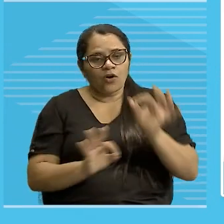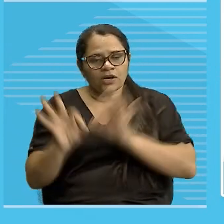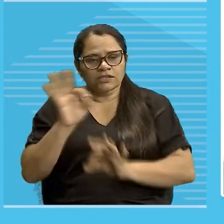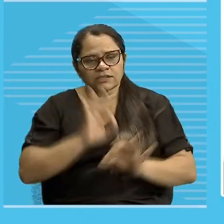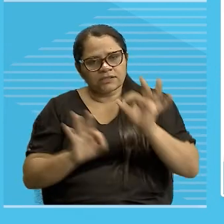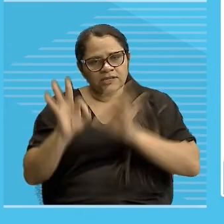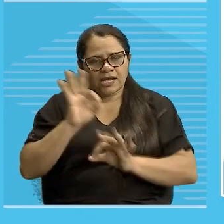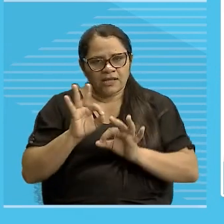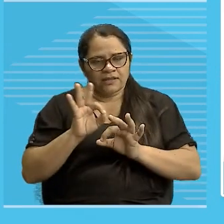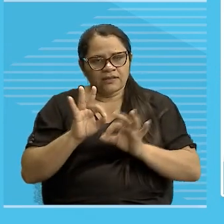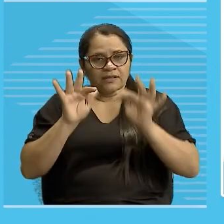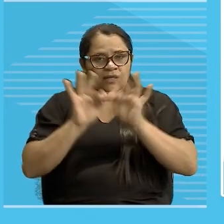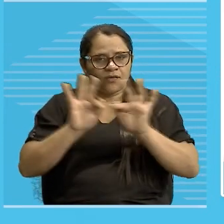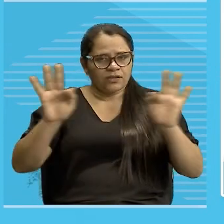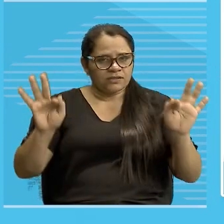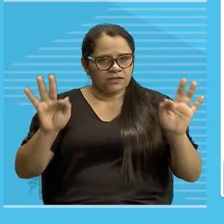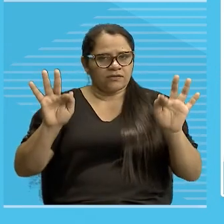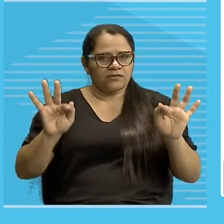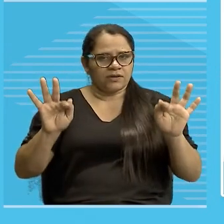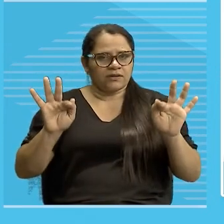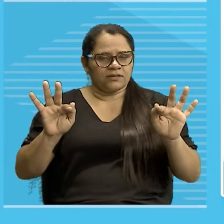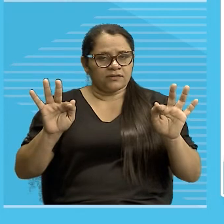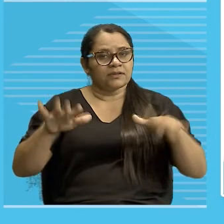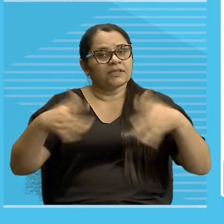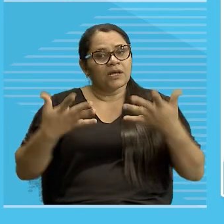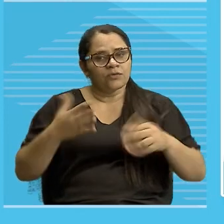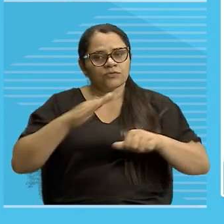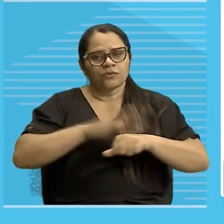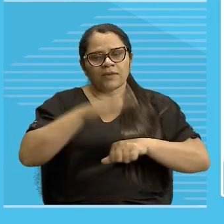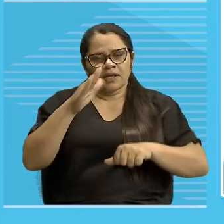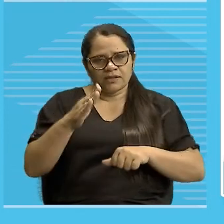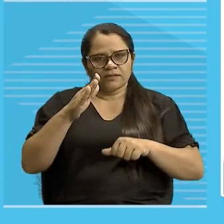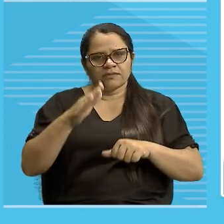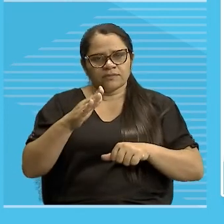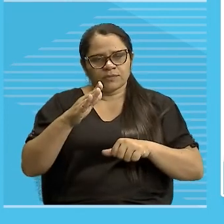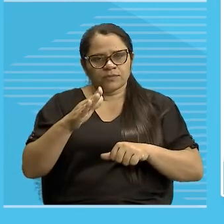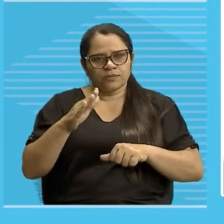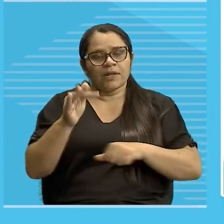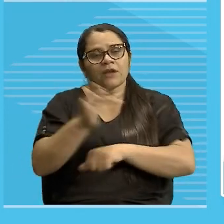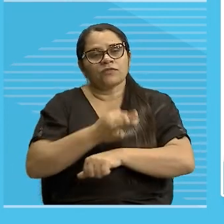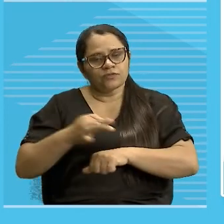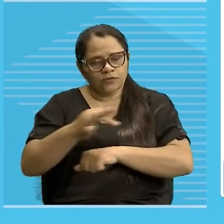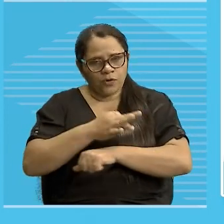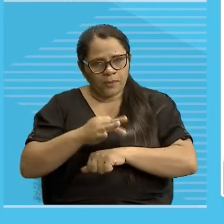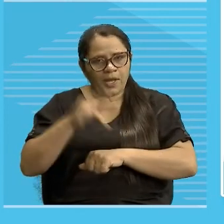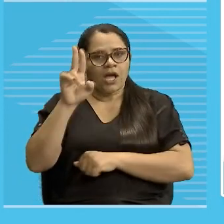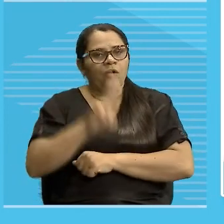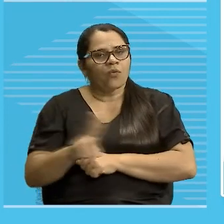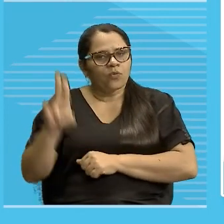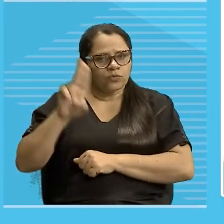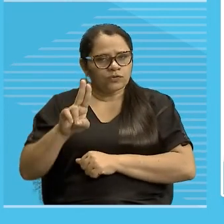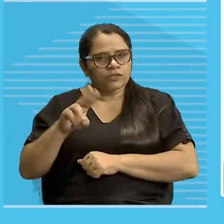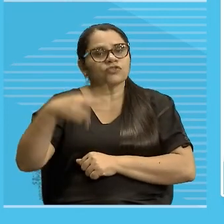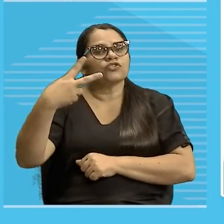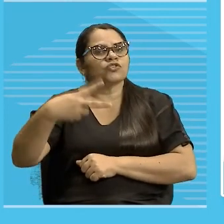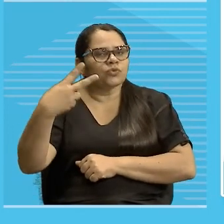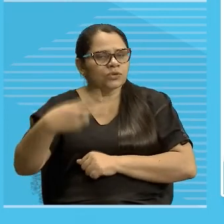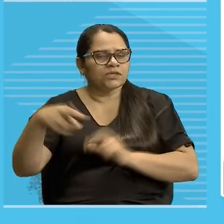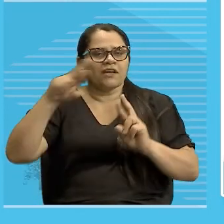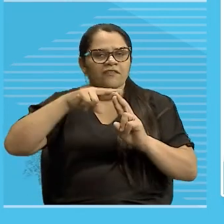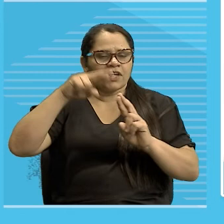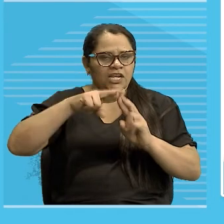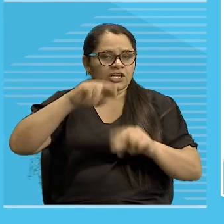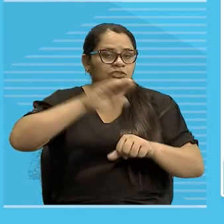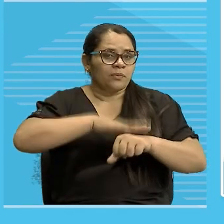hierarquizar as informações, então, no máximo para o registro formal, gente, utilizar, para dois referentes no máximo,